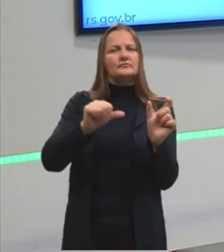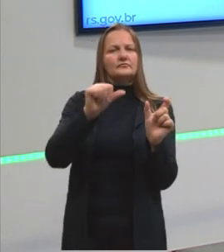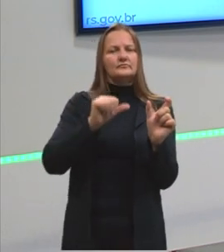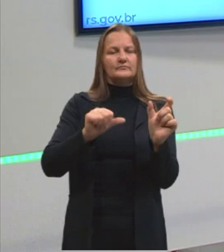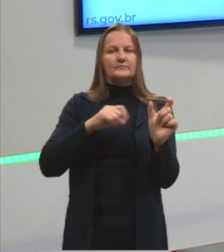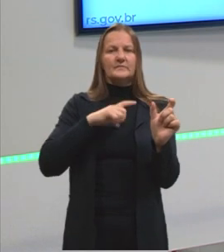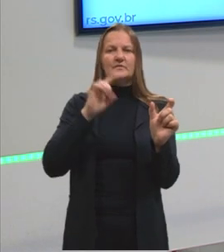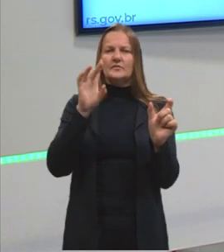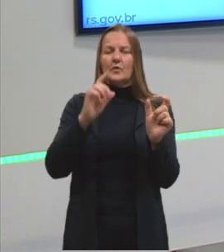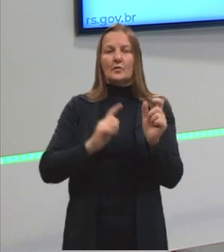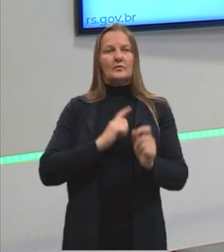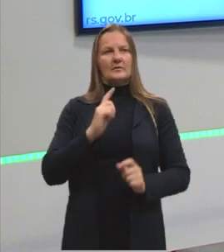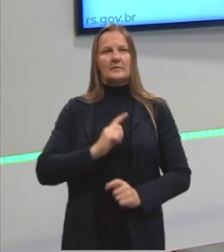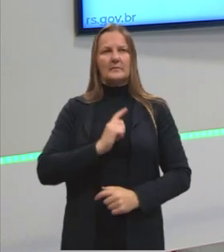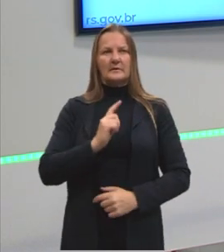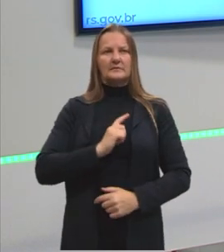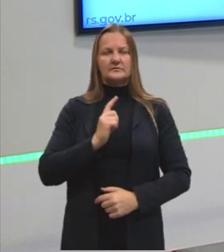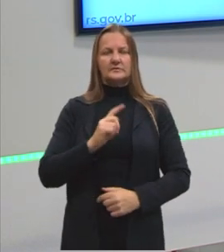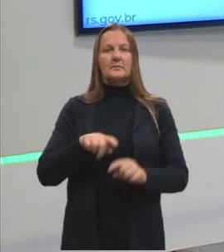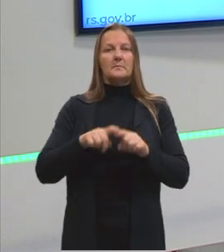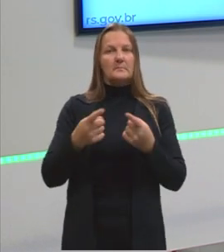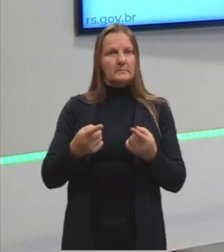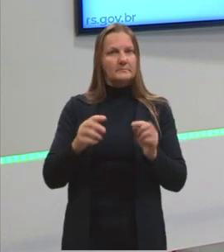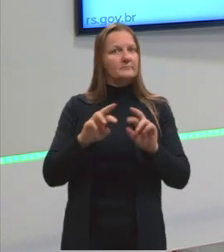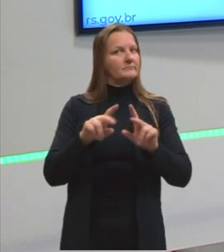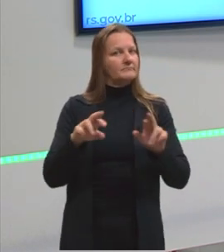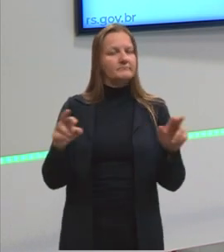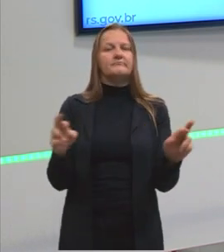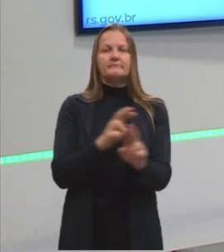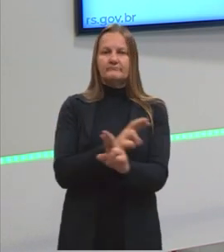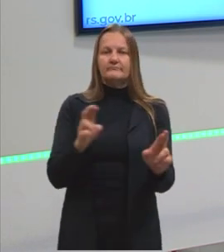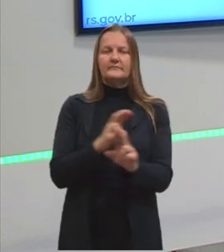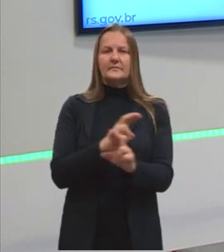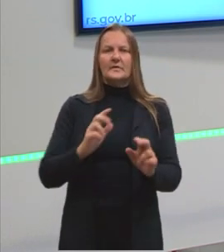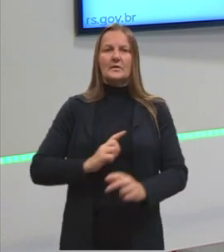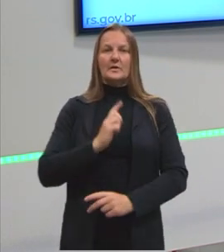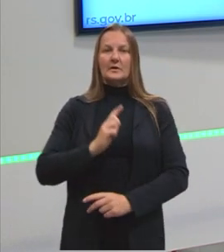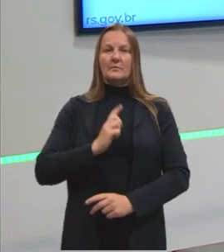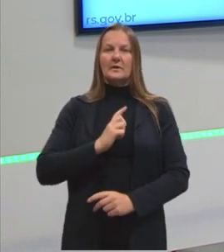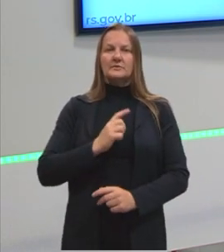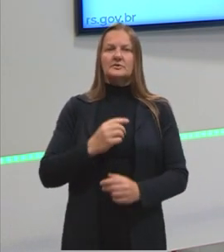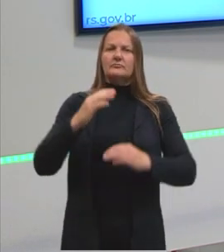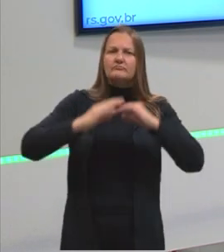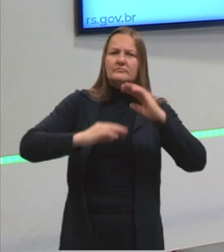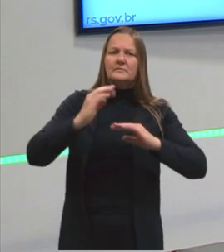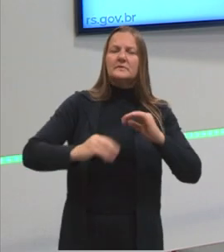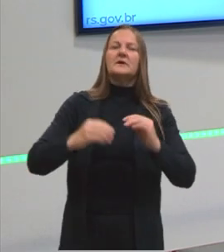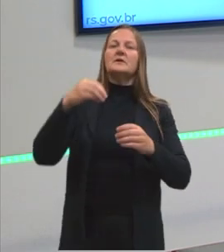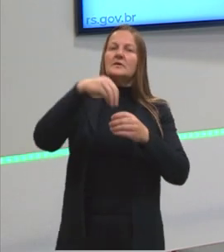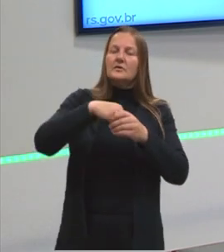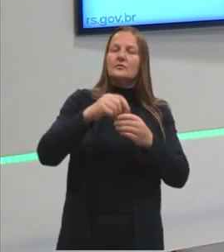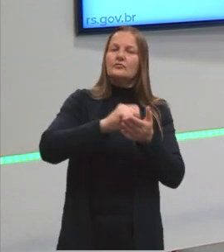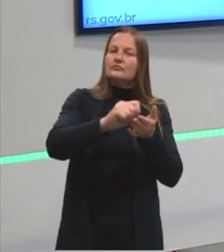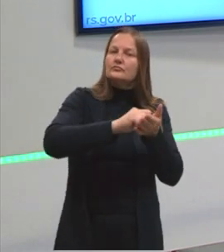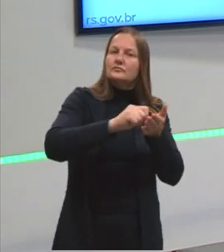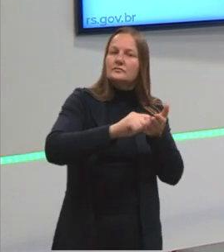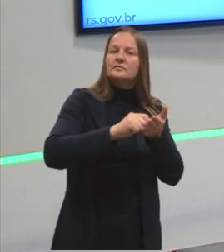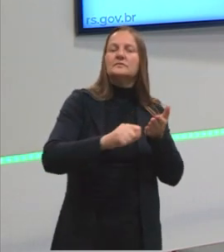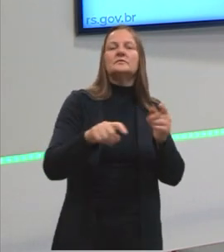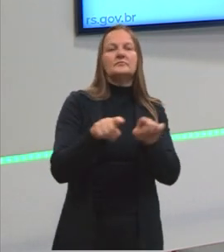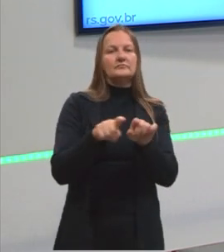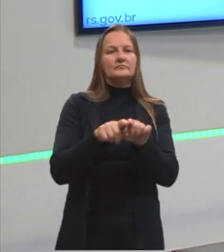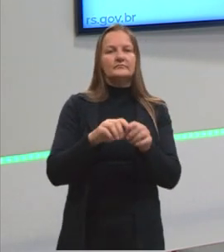aqui só de gramática pura, mas a gente está falando de uma gramática que se aplica na prática de escrita de vocês.